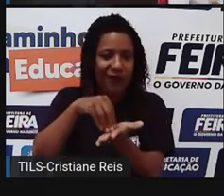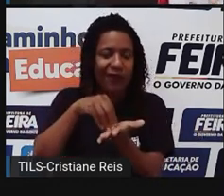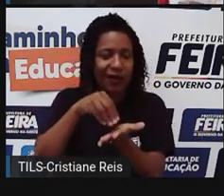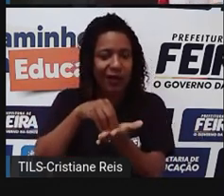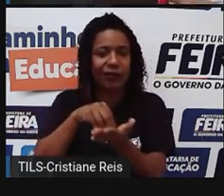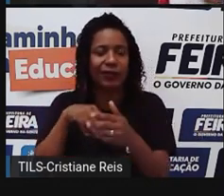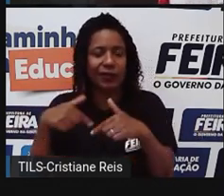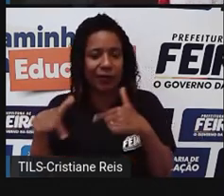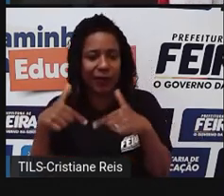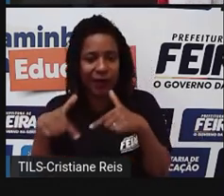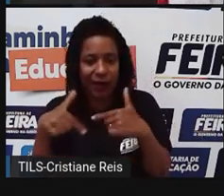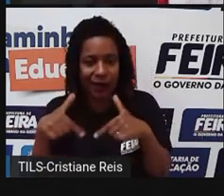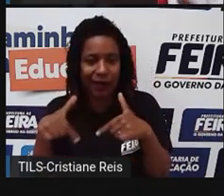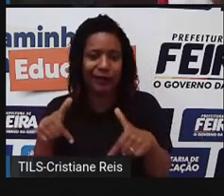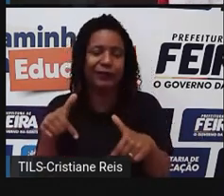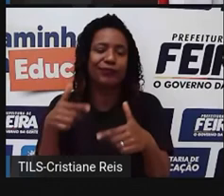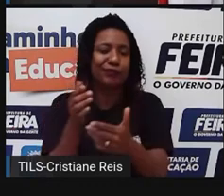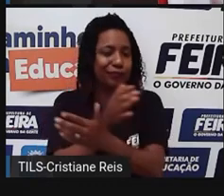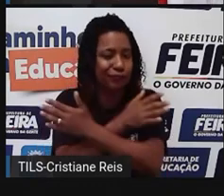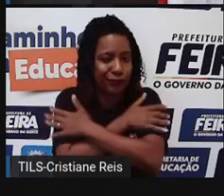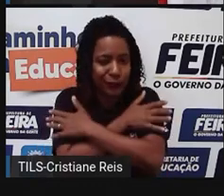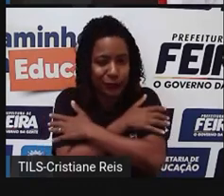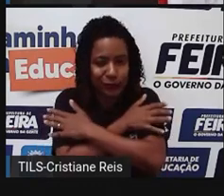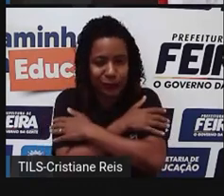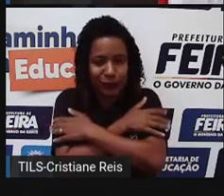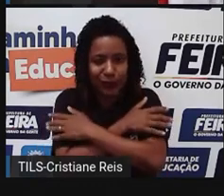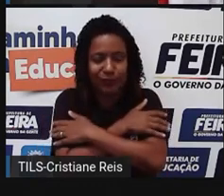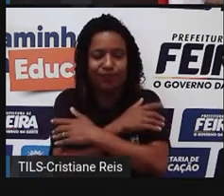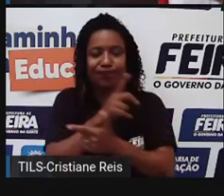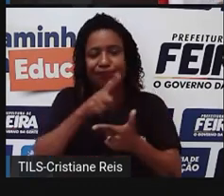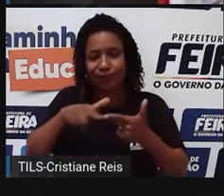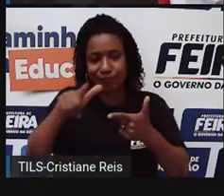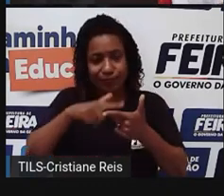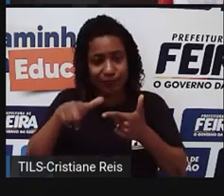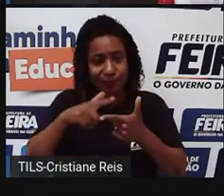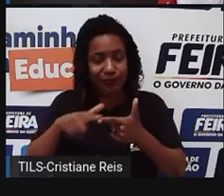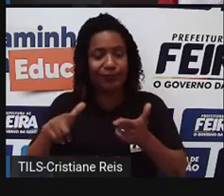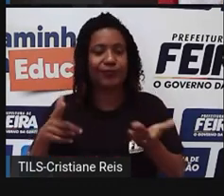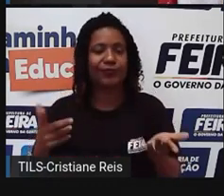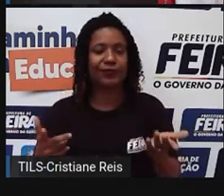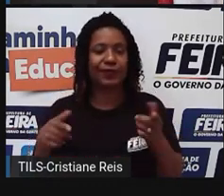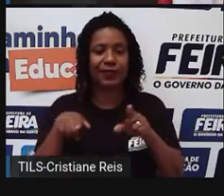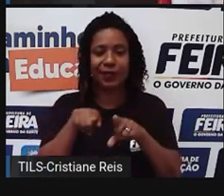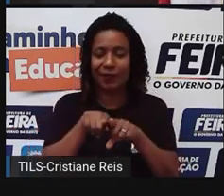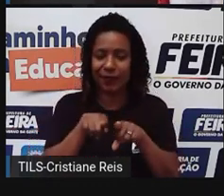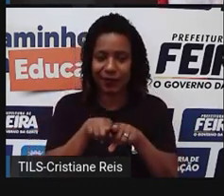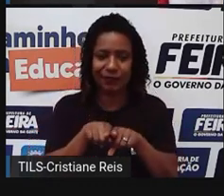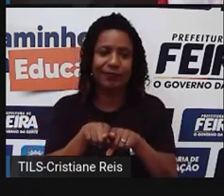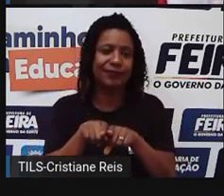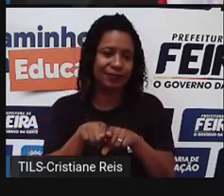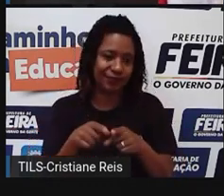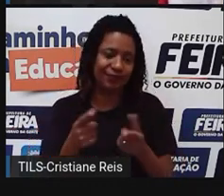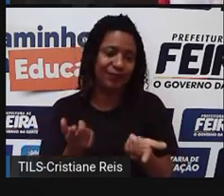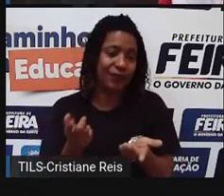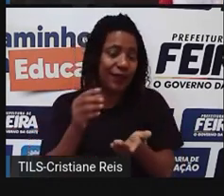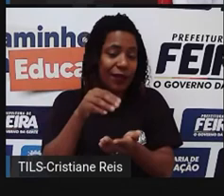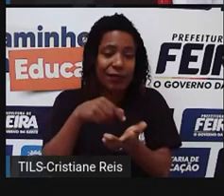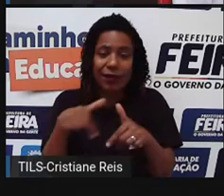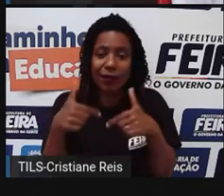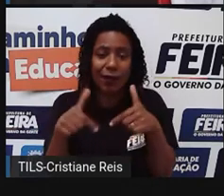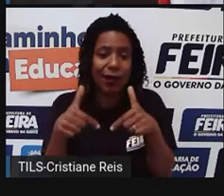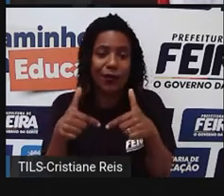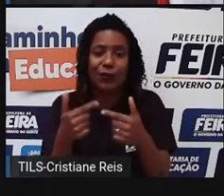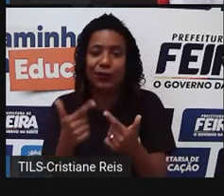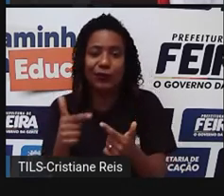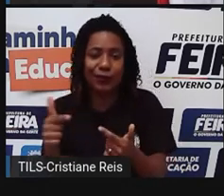emprego, né, quase todos eles estão passando por esse problema do desemprego, então falta emprego para o povo, se falta emprego, todos